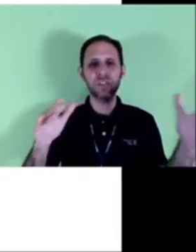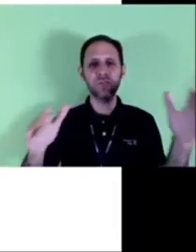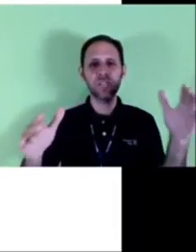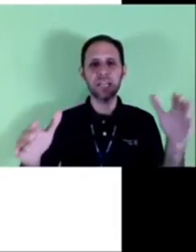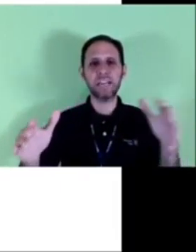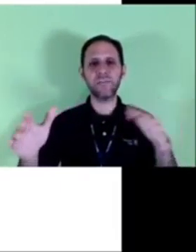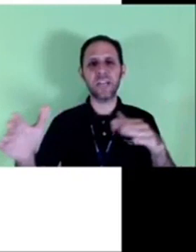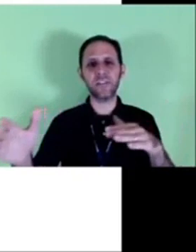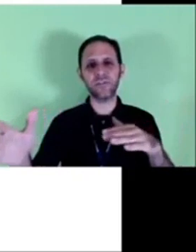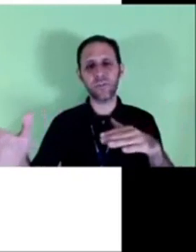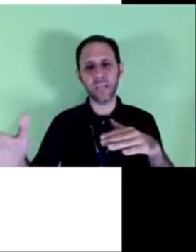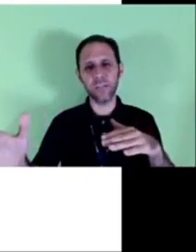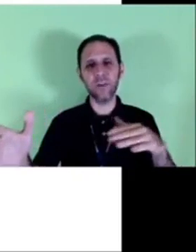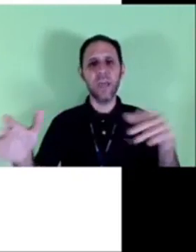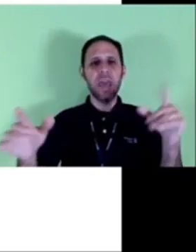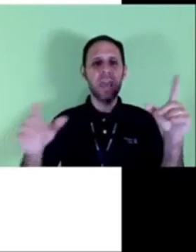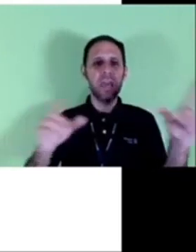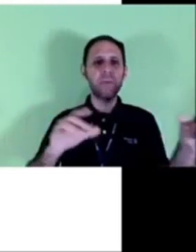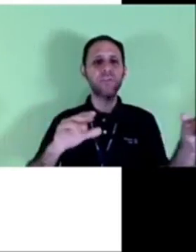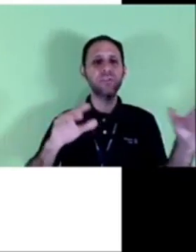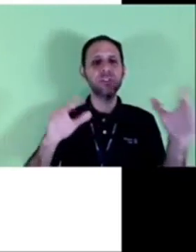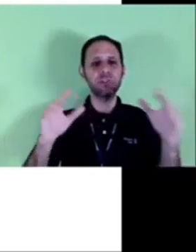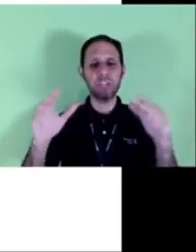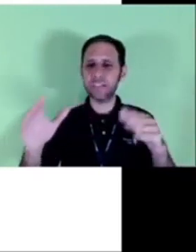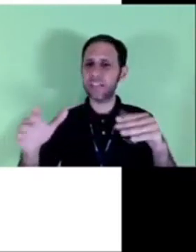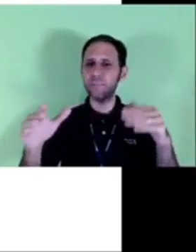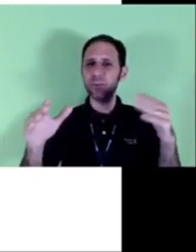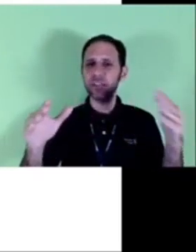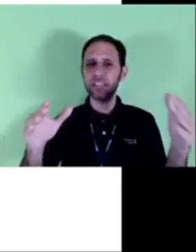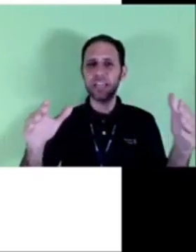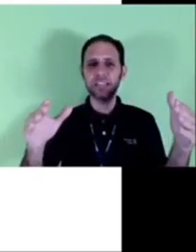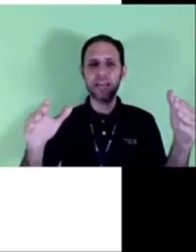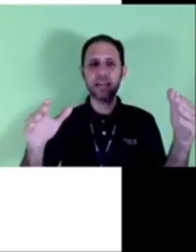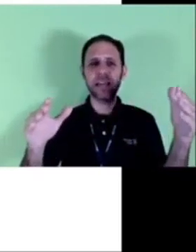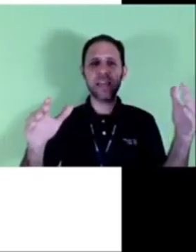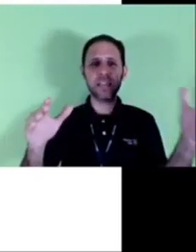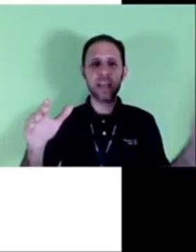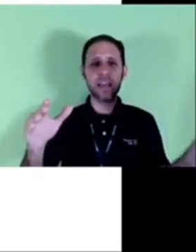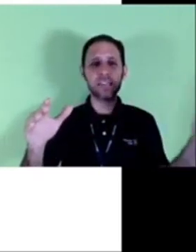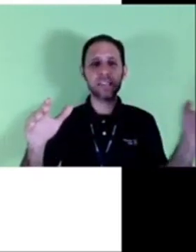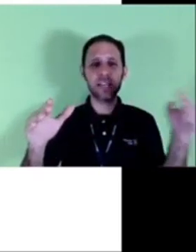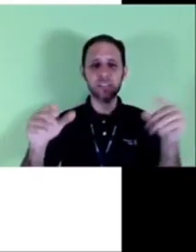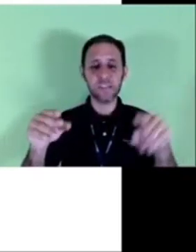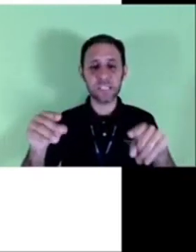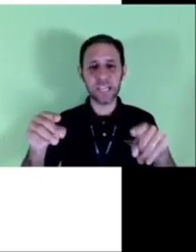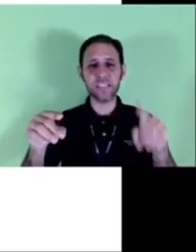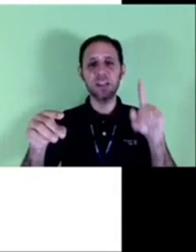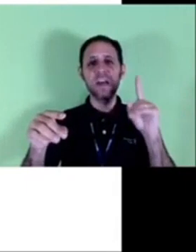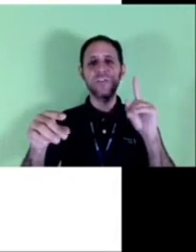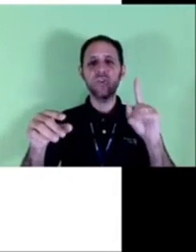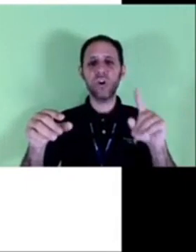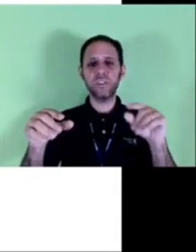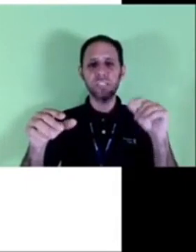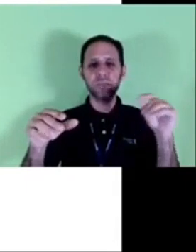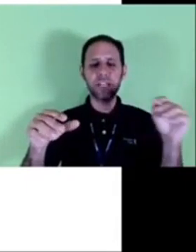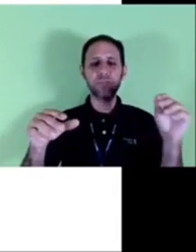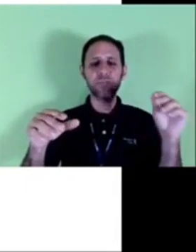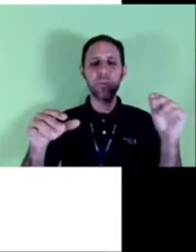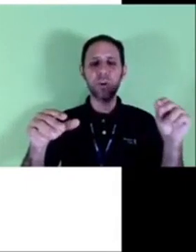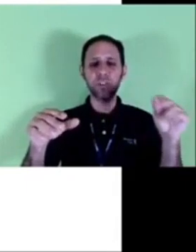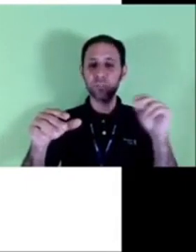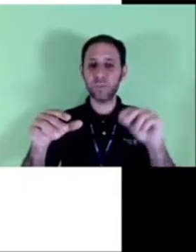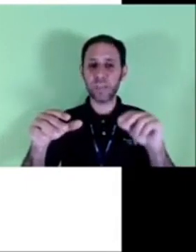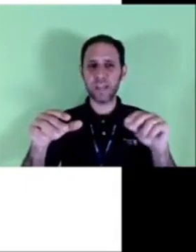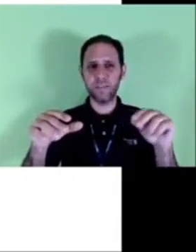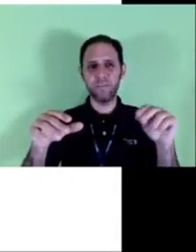assistente administrativo do SENAI da unidade Toledo relembra a todos os estudantes a importância de realizarem e entregar nas datas fixadas todas as atividades